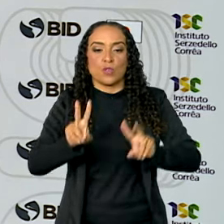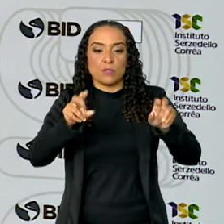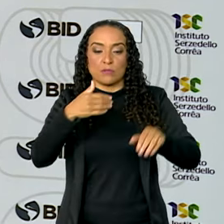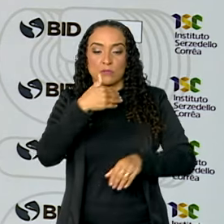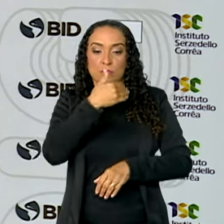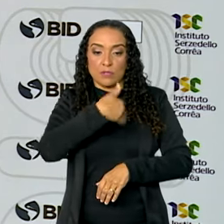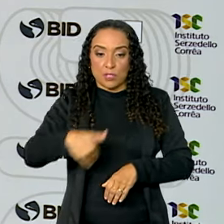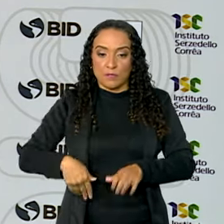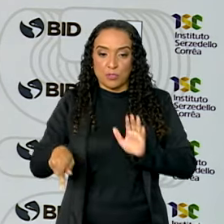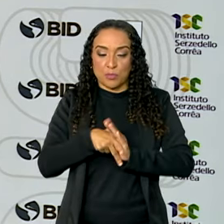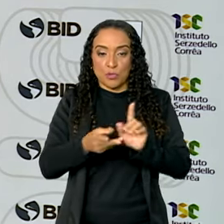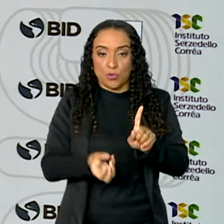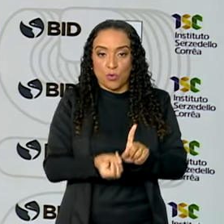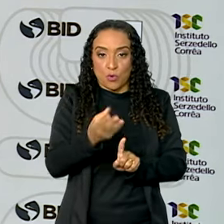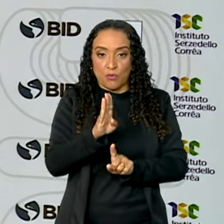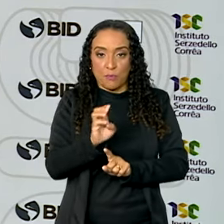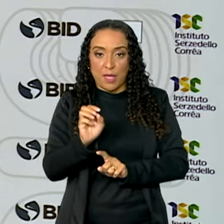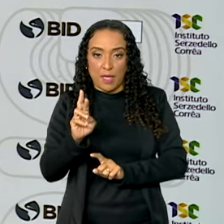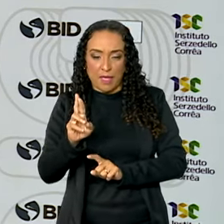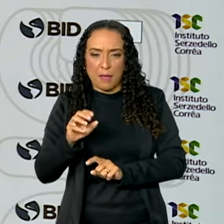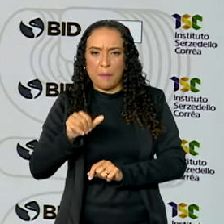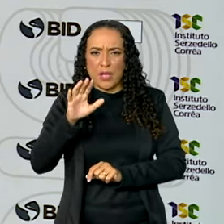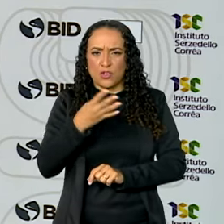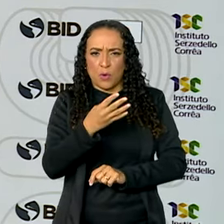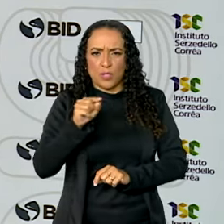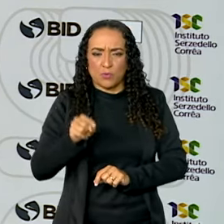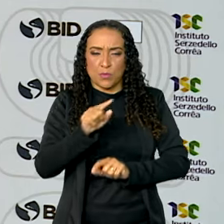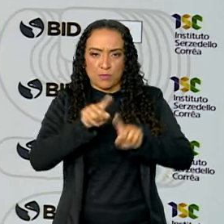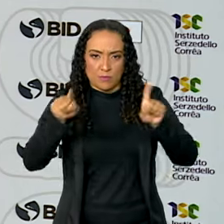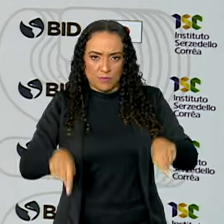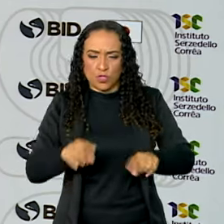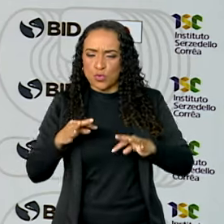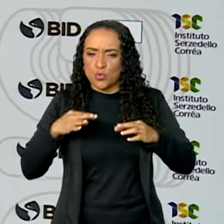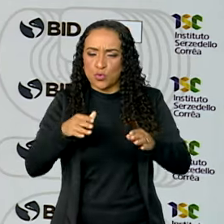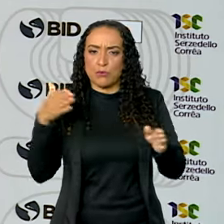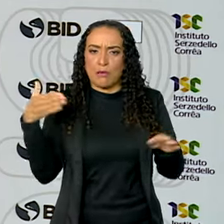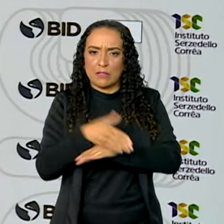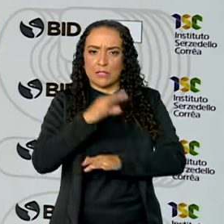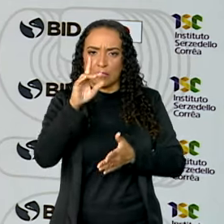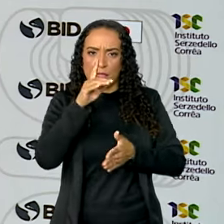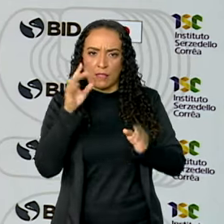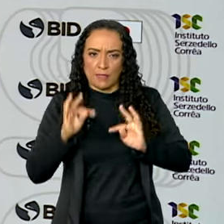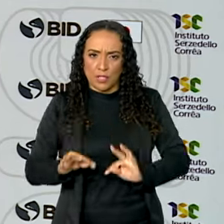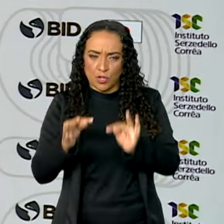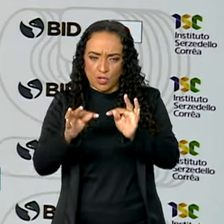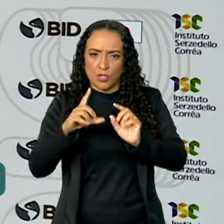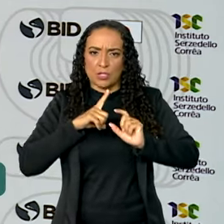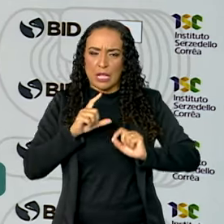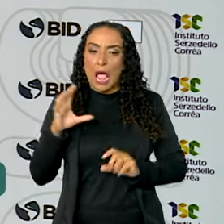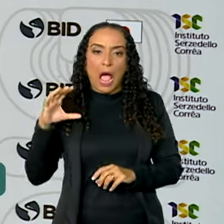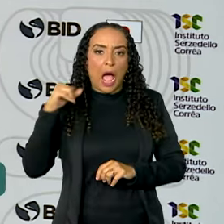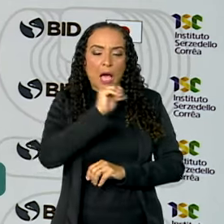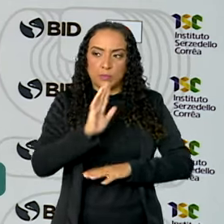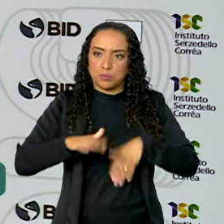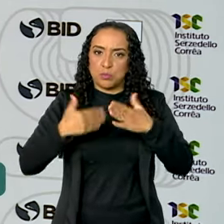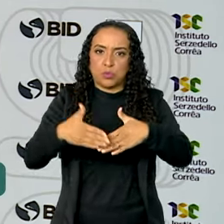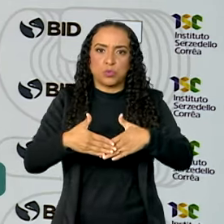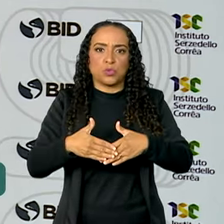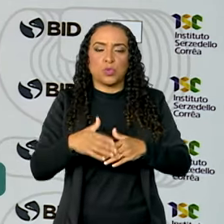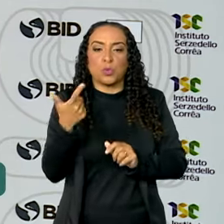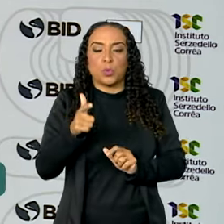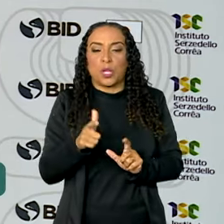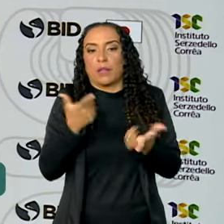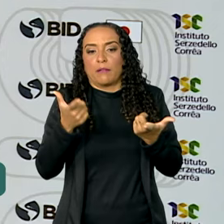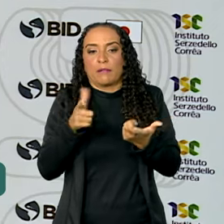do GovBR. São mais de 4 mil serviços. E todo esse acesso à tecnologia, ele veio muito rápido, sem um letramento